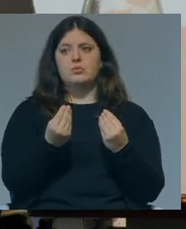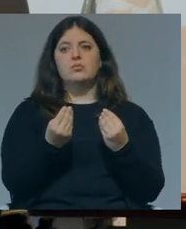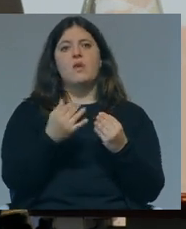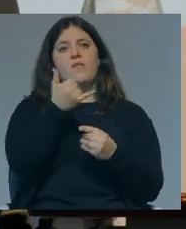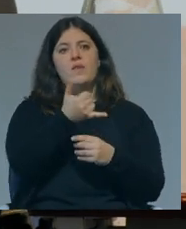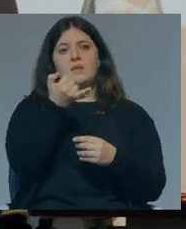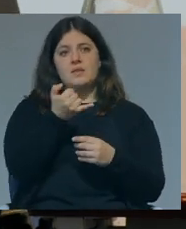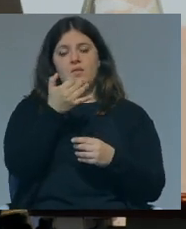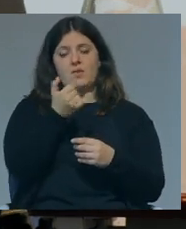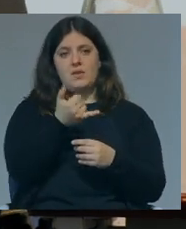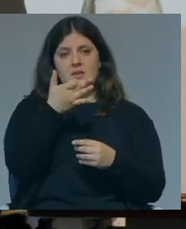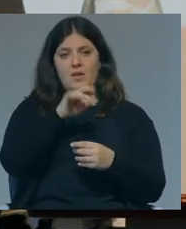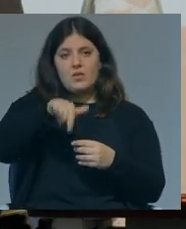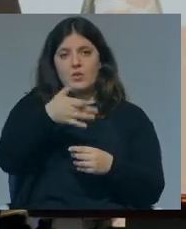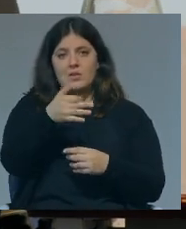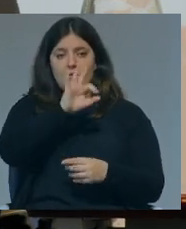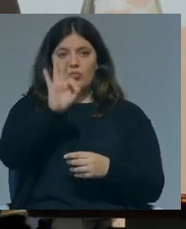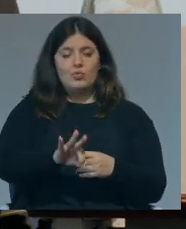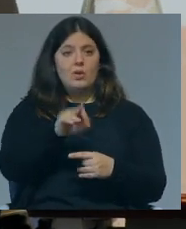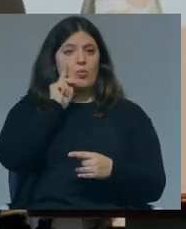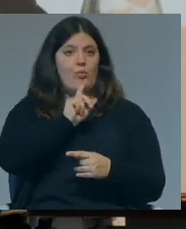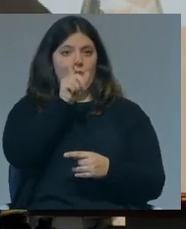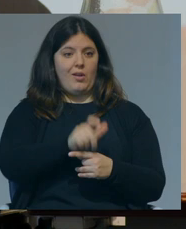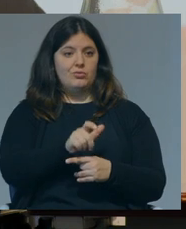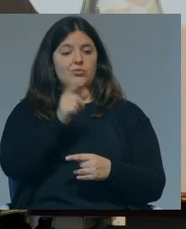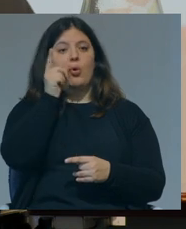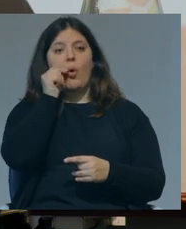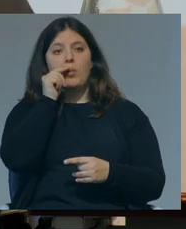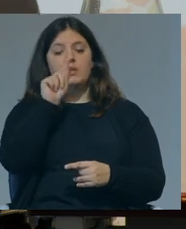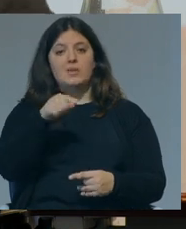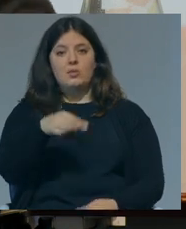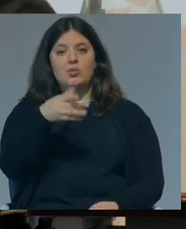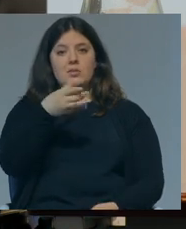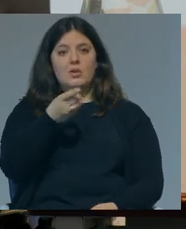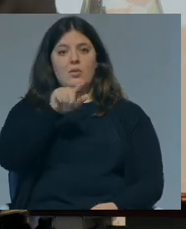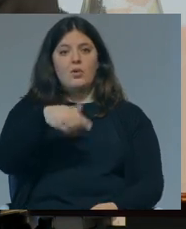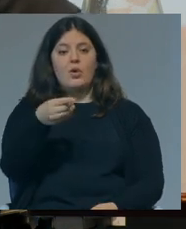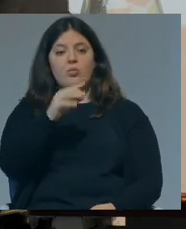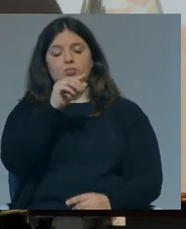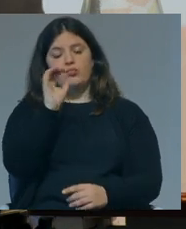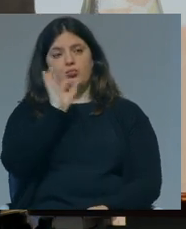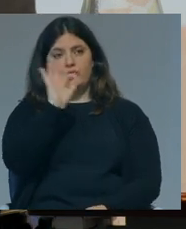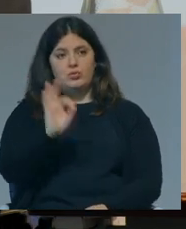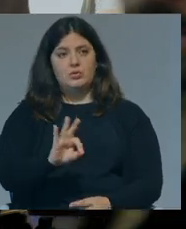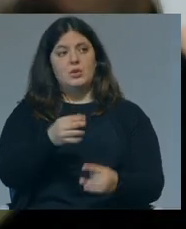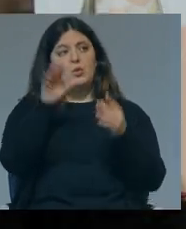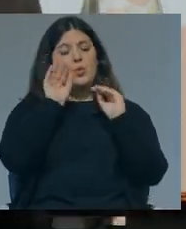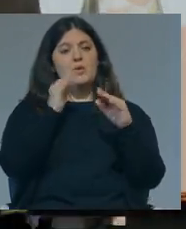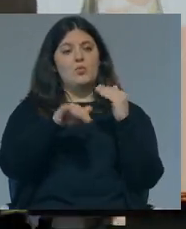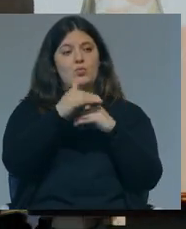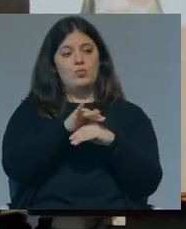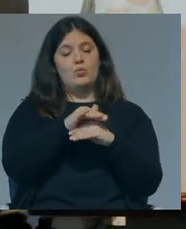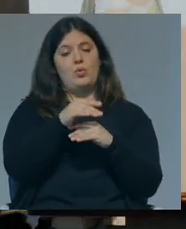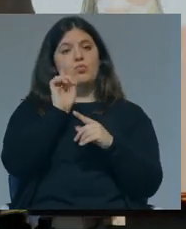27,7% são mulheres e homens temos 19,9%. Este predomínio das mulheres no ensino superior